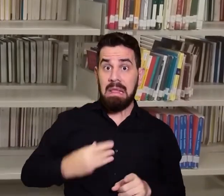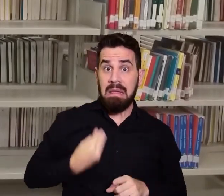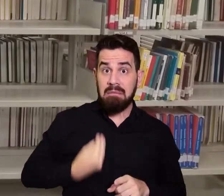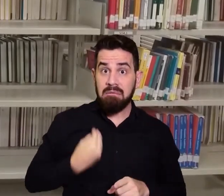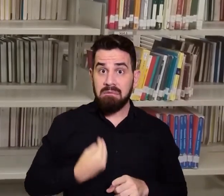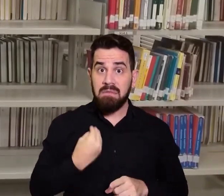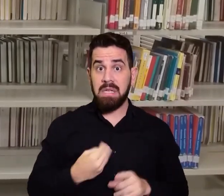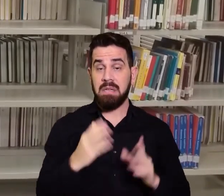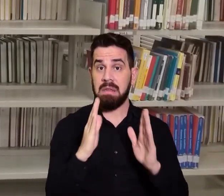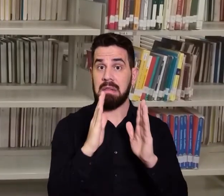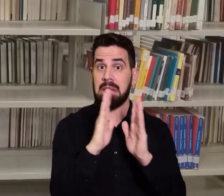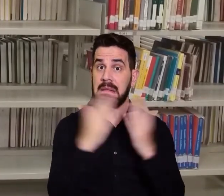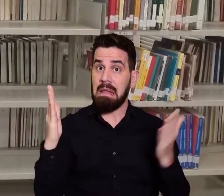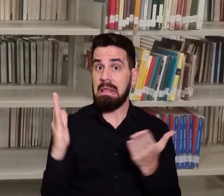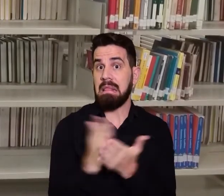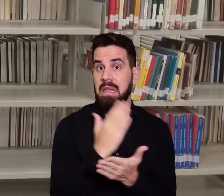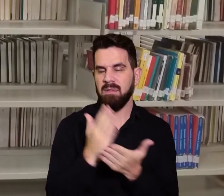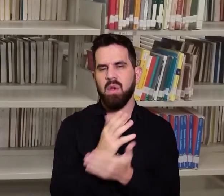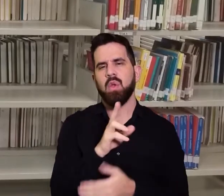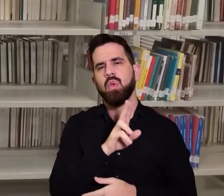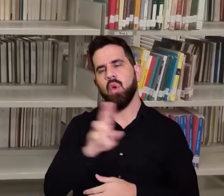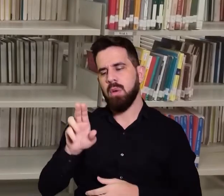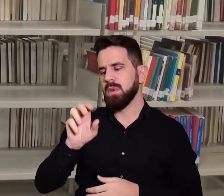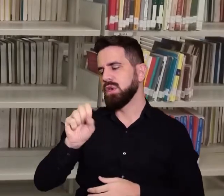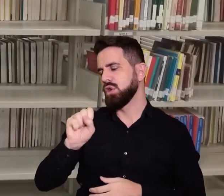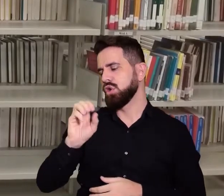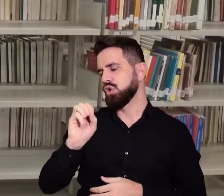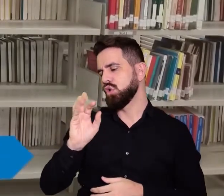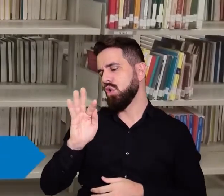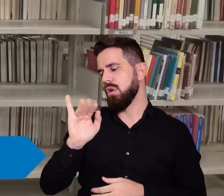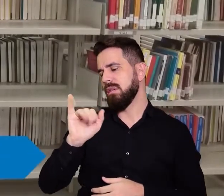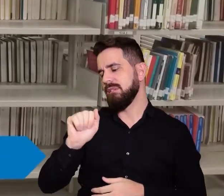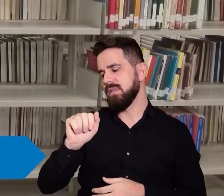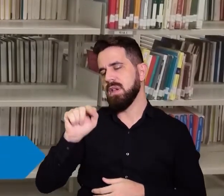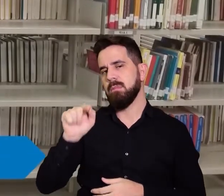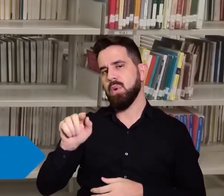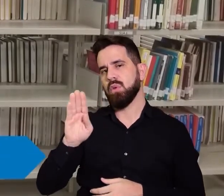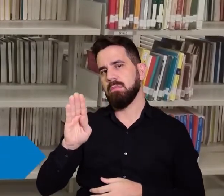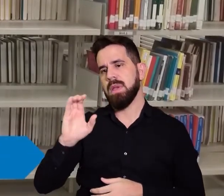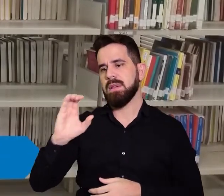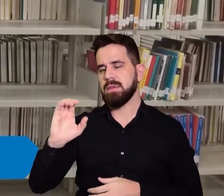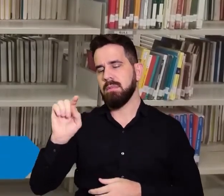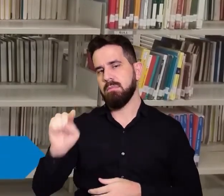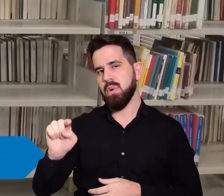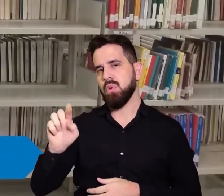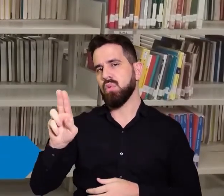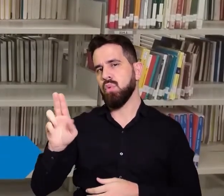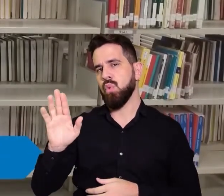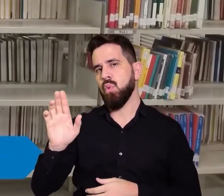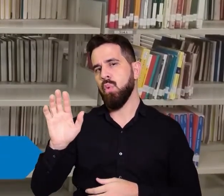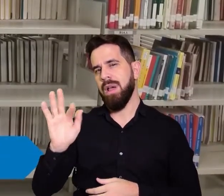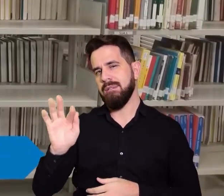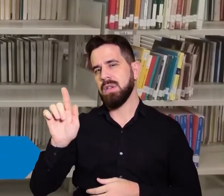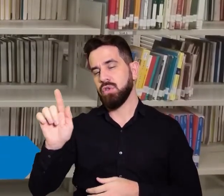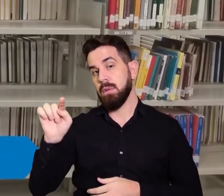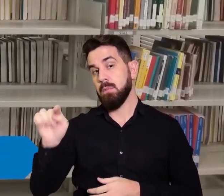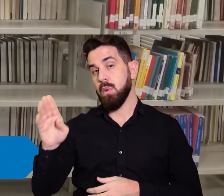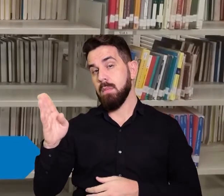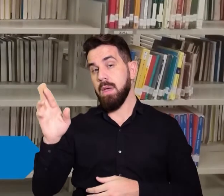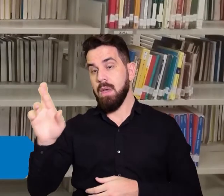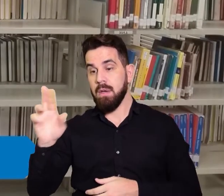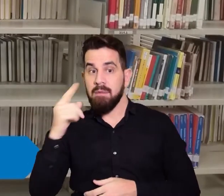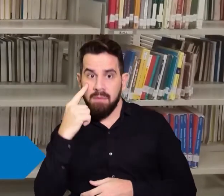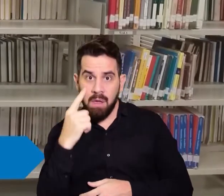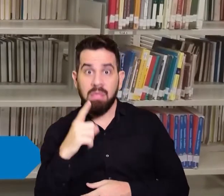no endereço sofia.bc.ufg.br. Após verificar a disponibilidade do